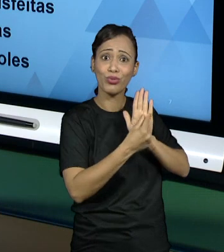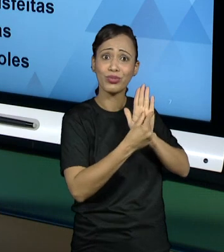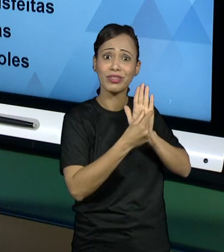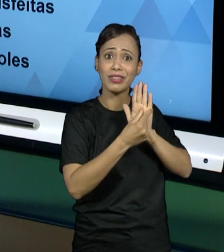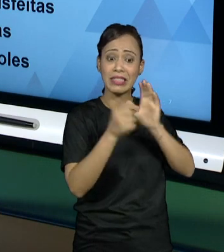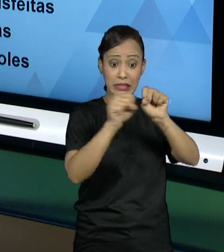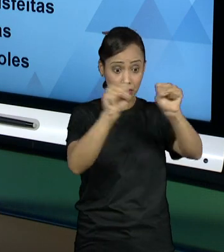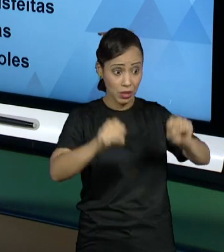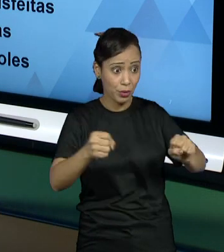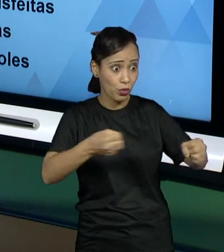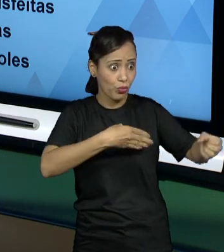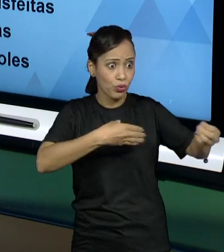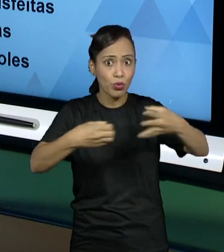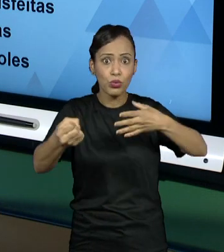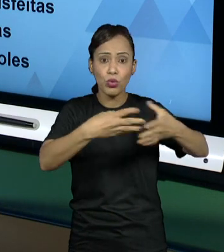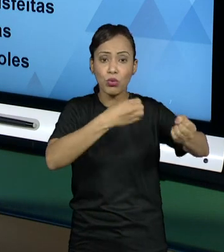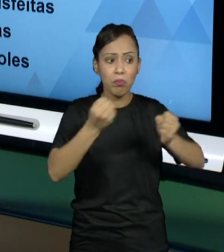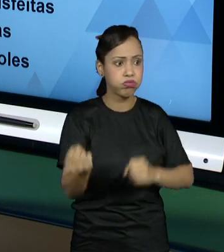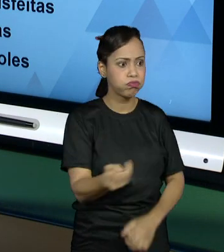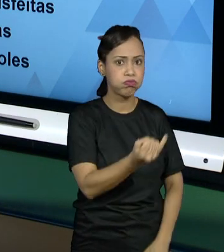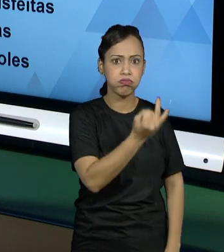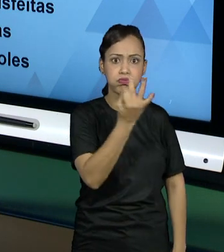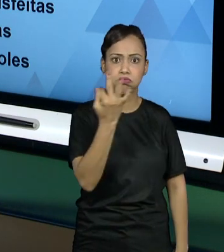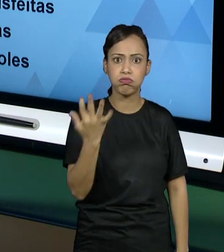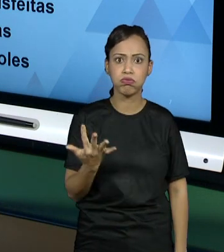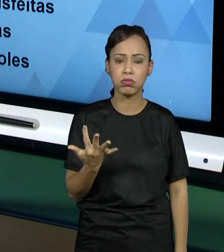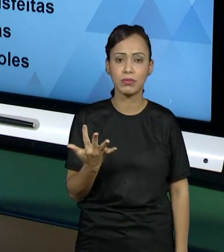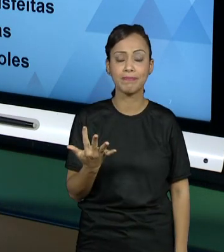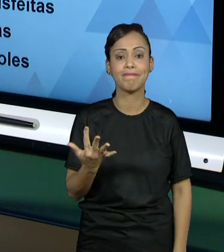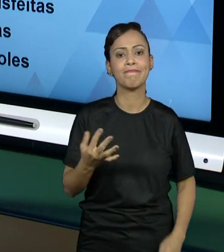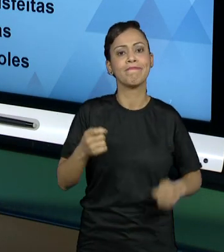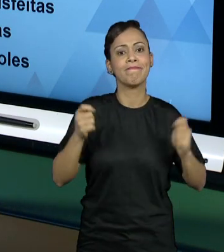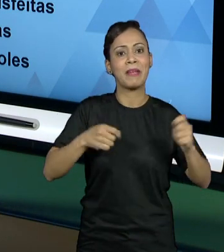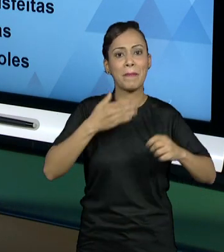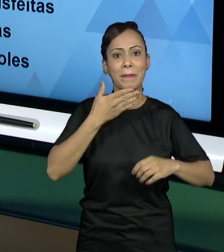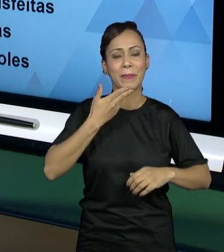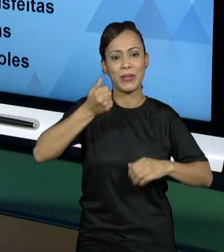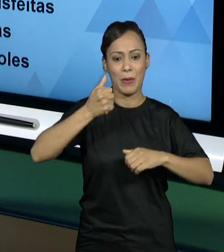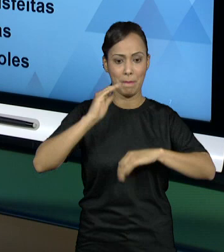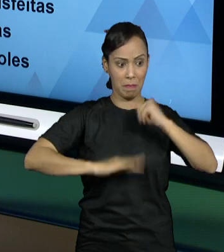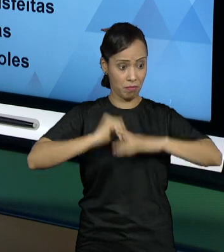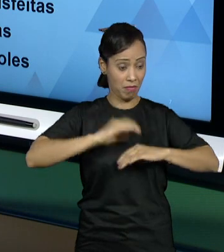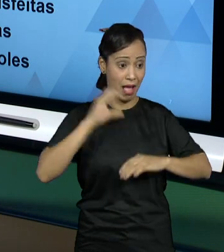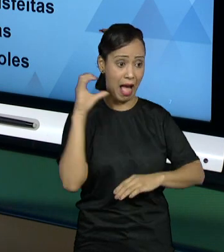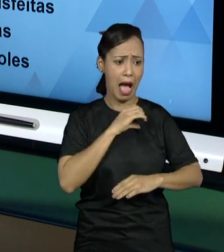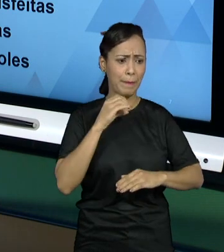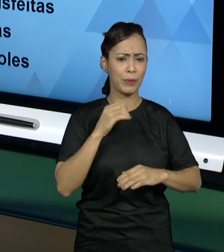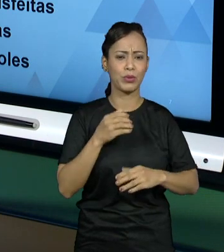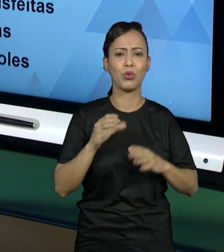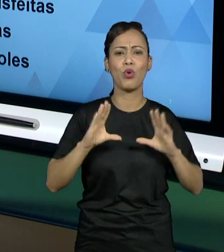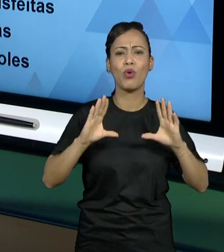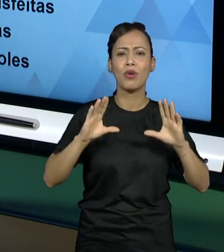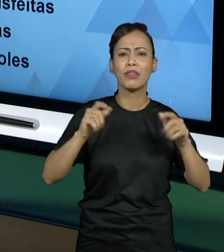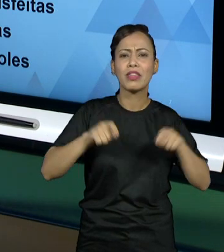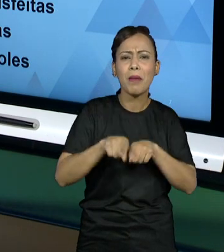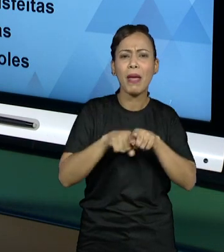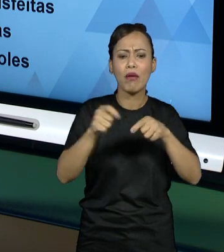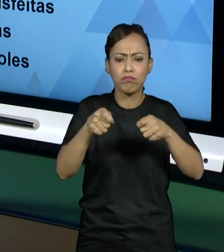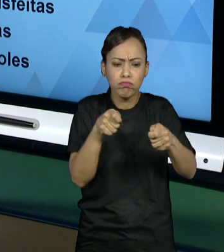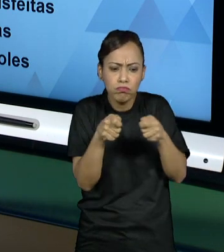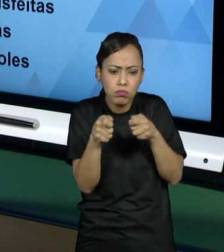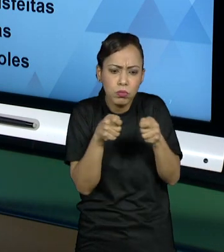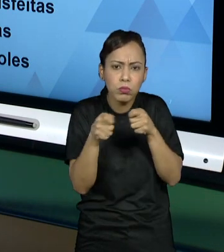podem ser implantados e, com isso, trazer um aumento da produtividade, trazer mais controle, talvez até